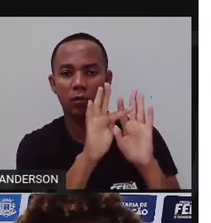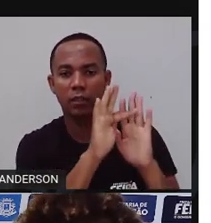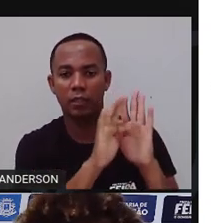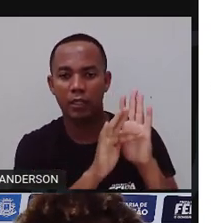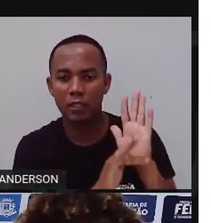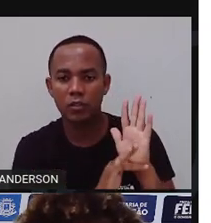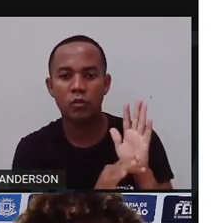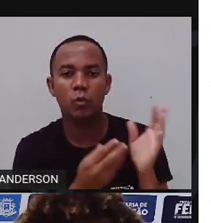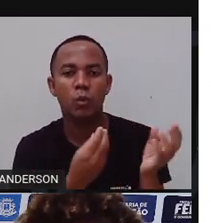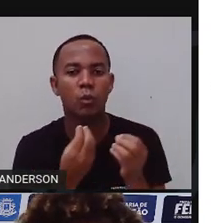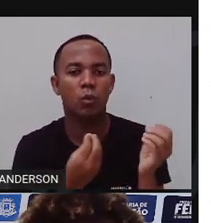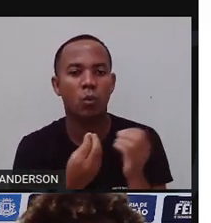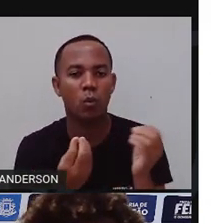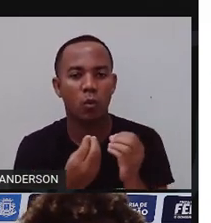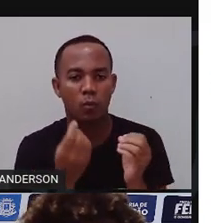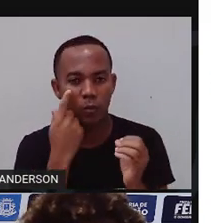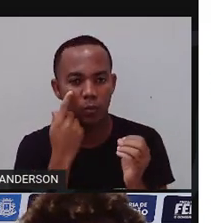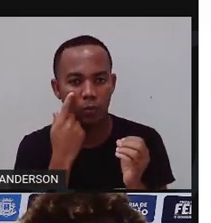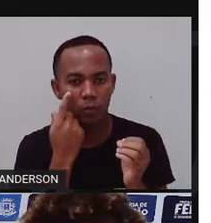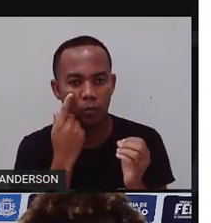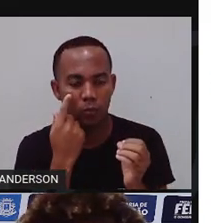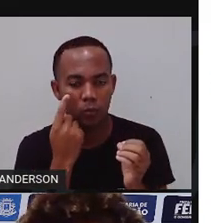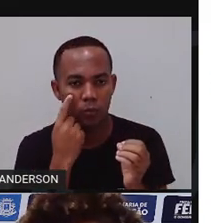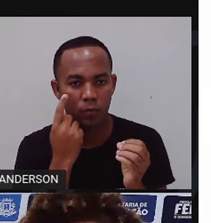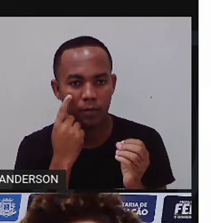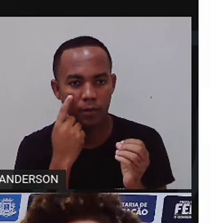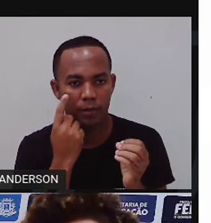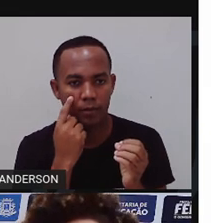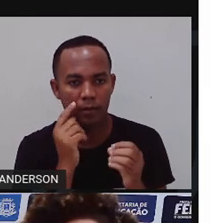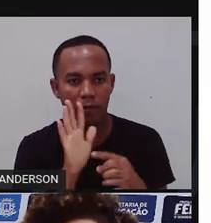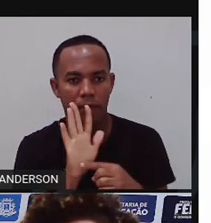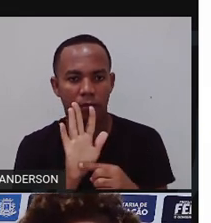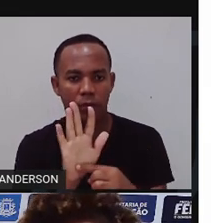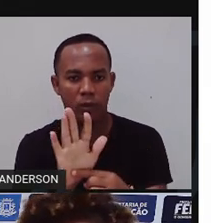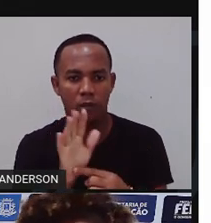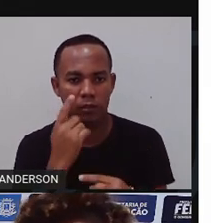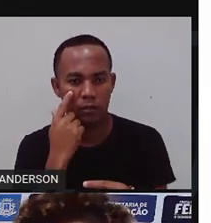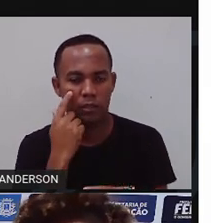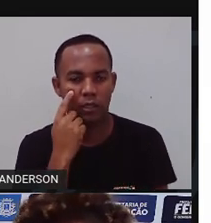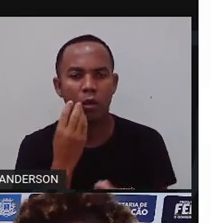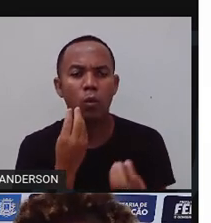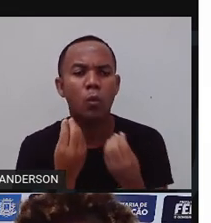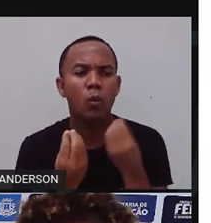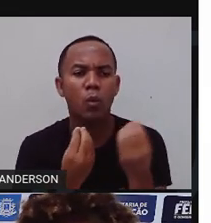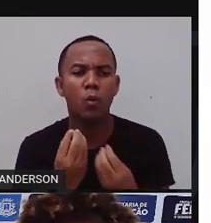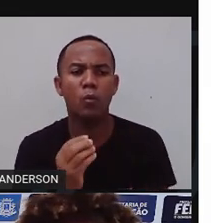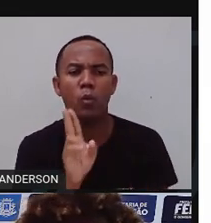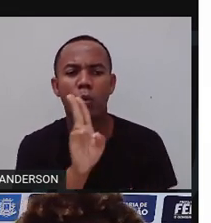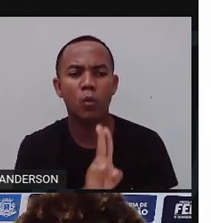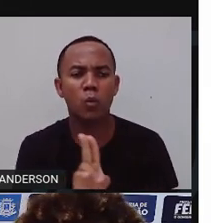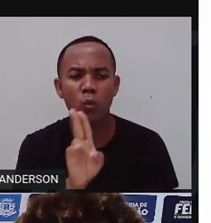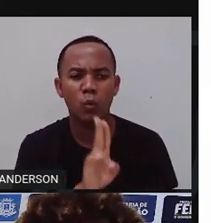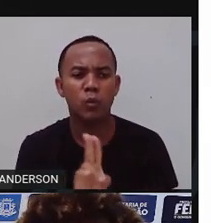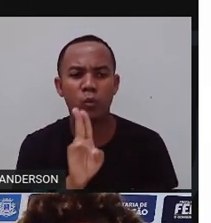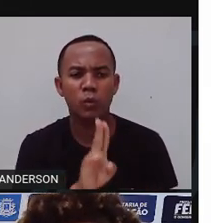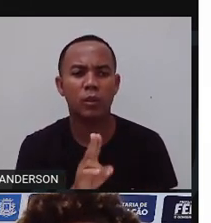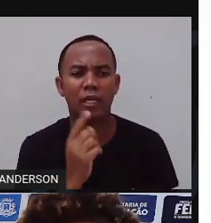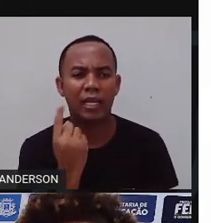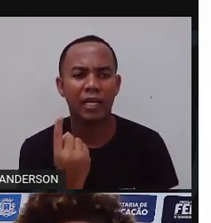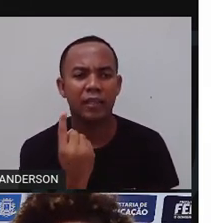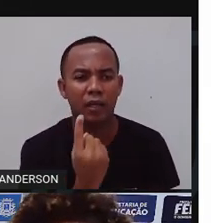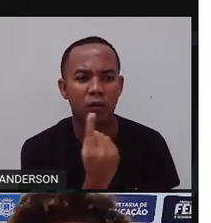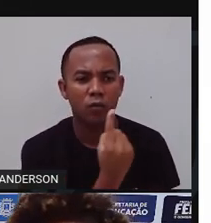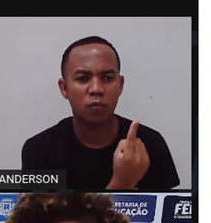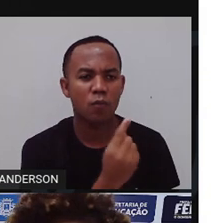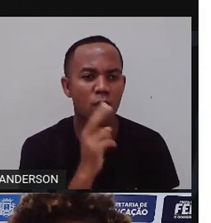observem esses sinais de pontuação no texto que vai passar. Olhe o uso de cada um deles e veja, né? Vocês